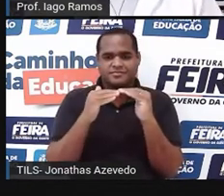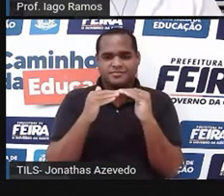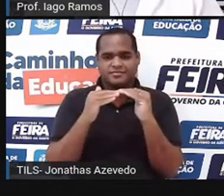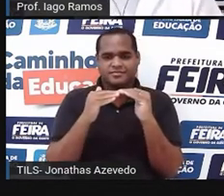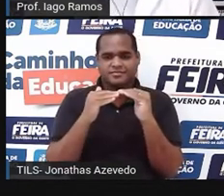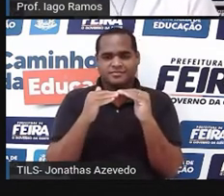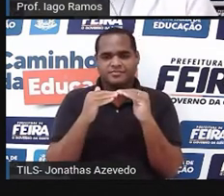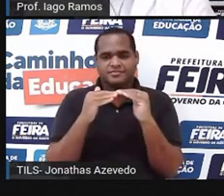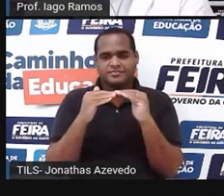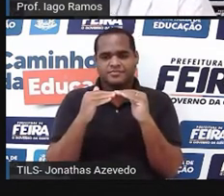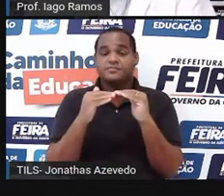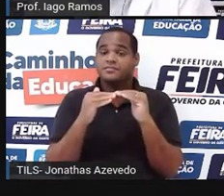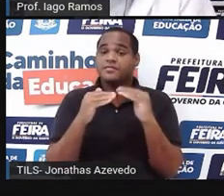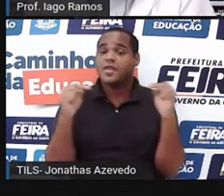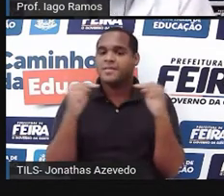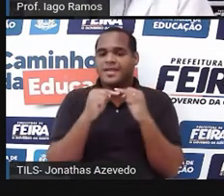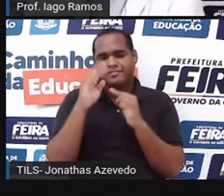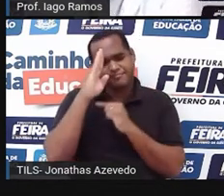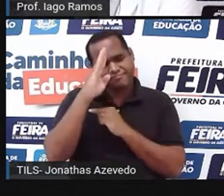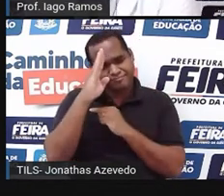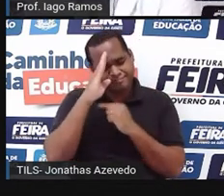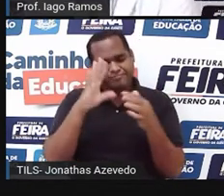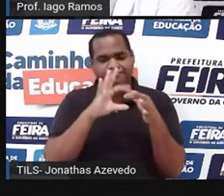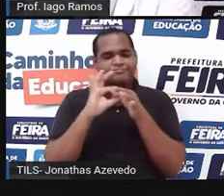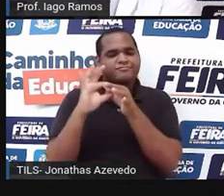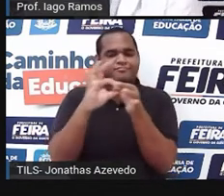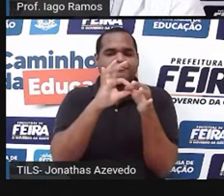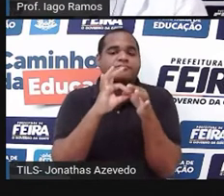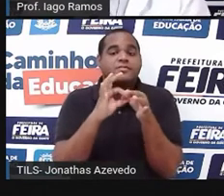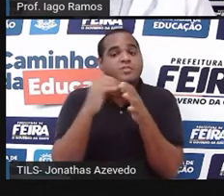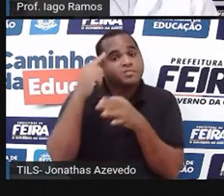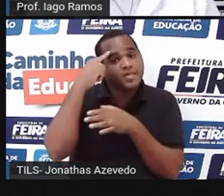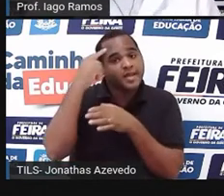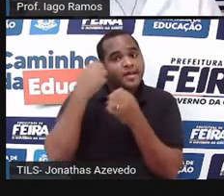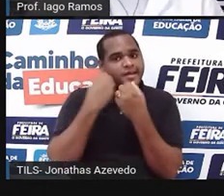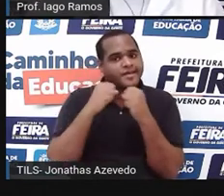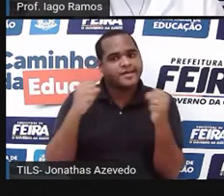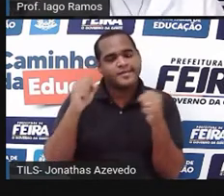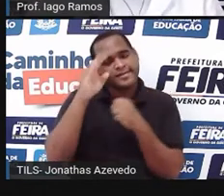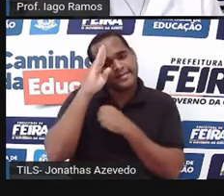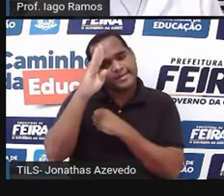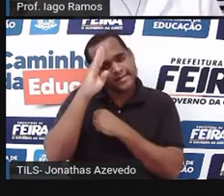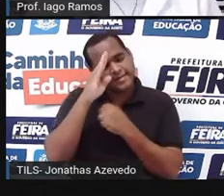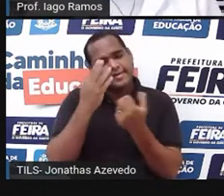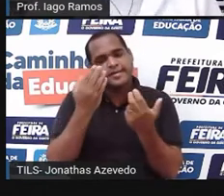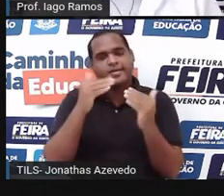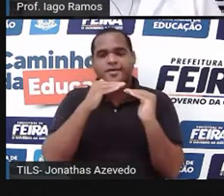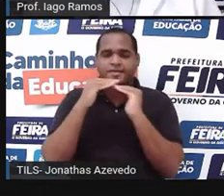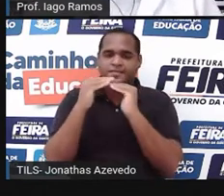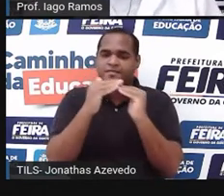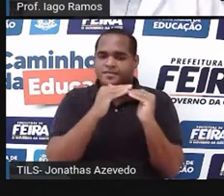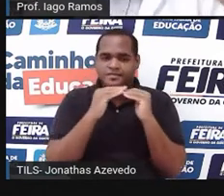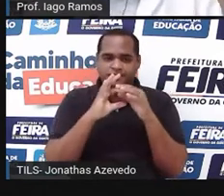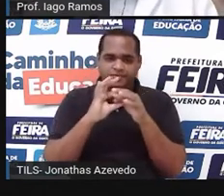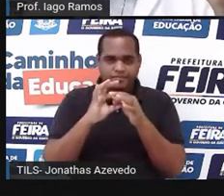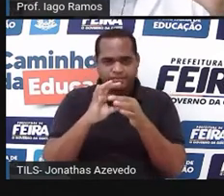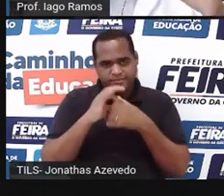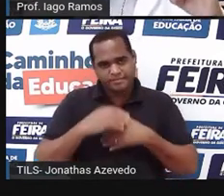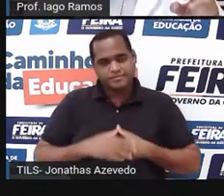esse é um caso de relação direta. Grandezas diretamente proporcionais. Beleza?